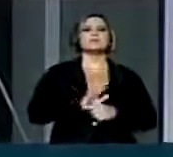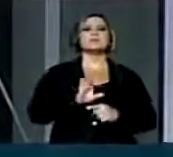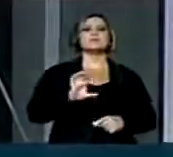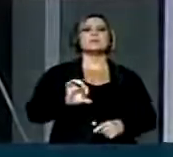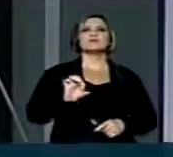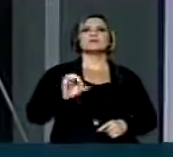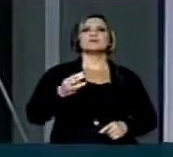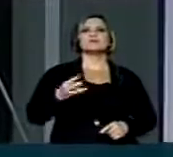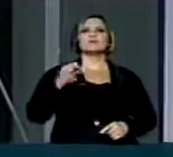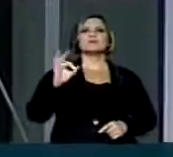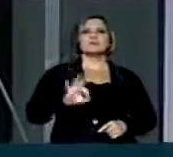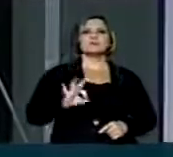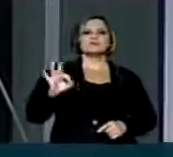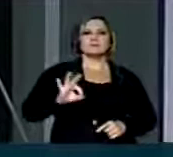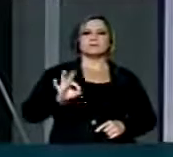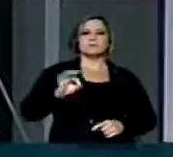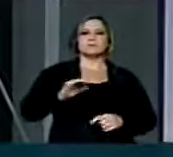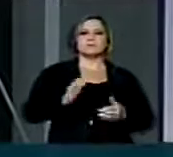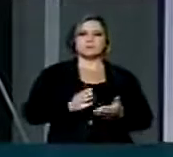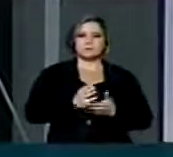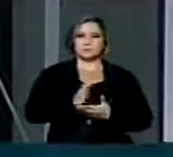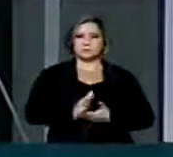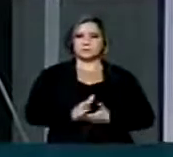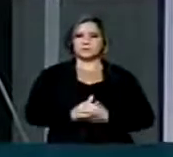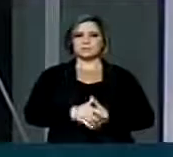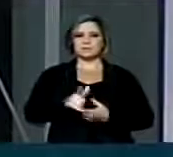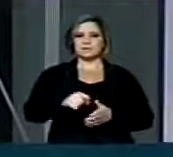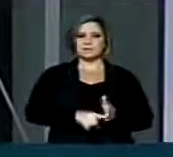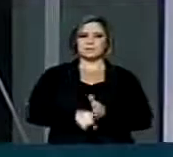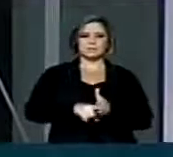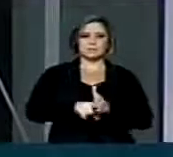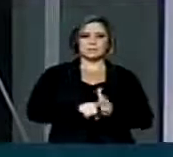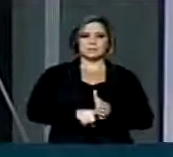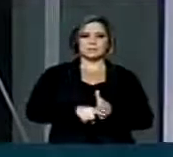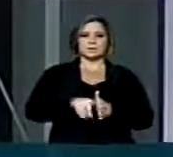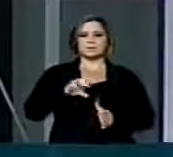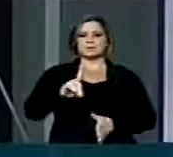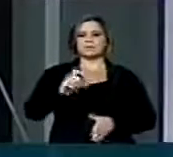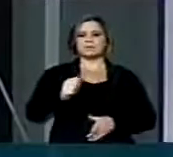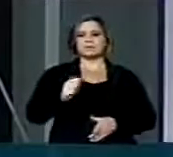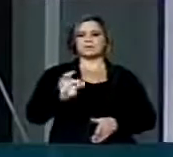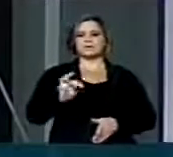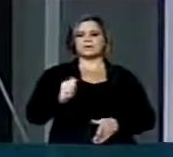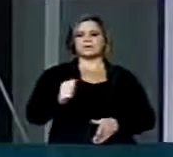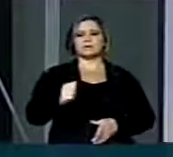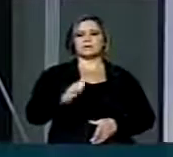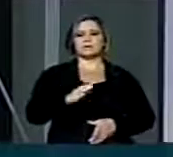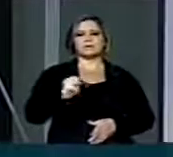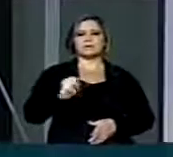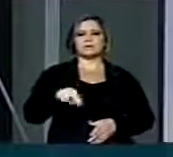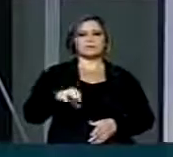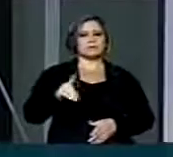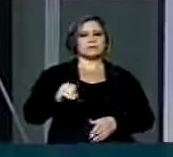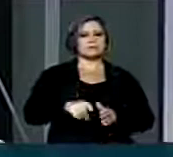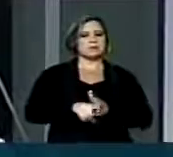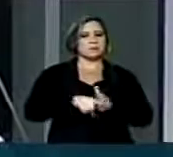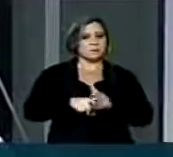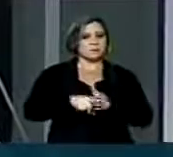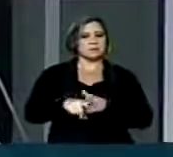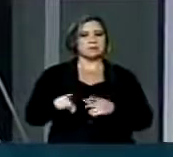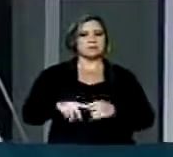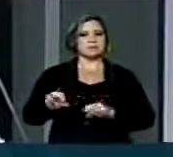93% de aprovação. Essa pesquisa do Data Senado teve a participação de